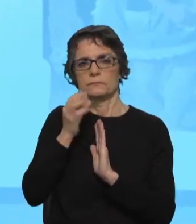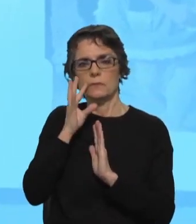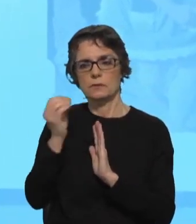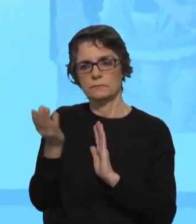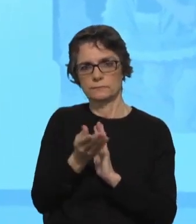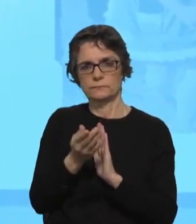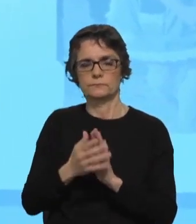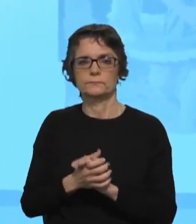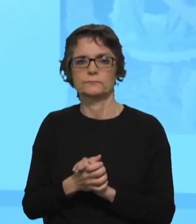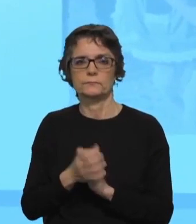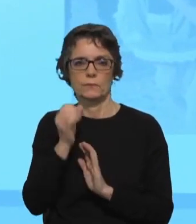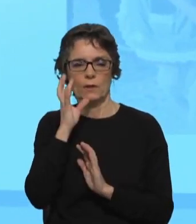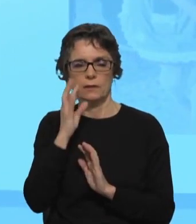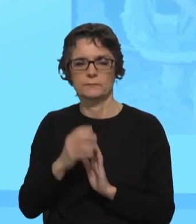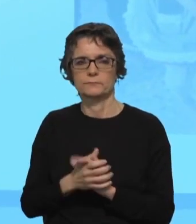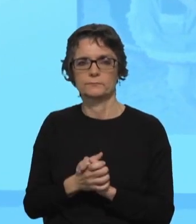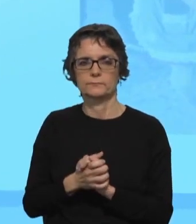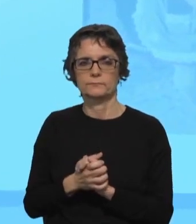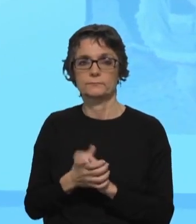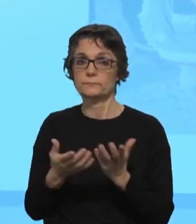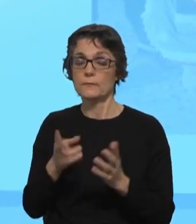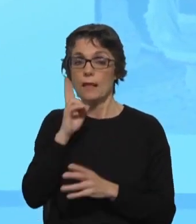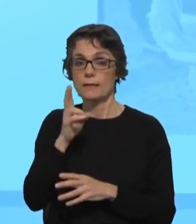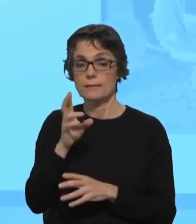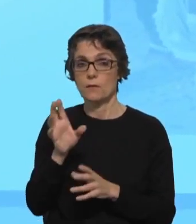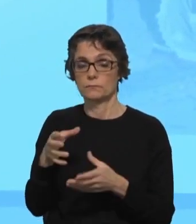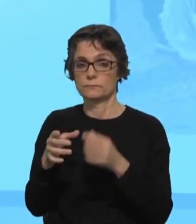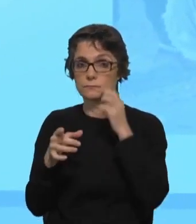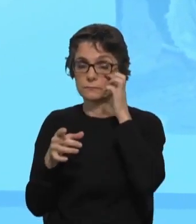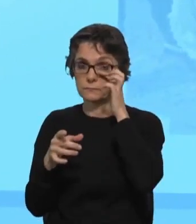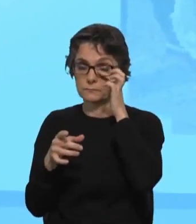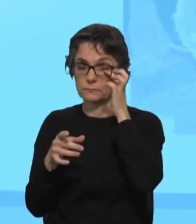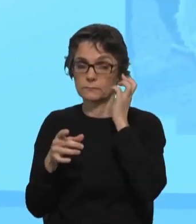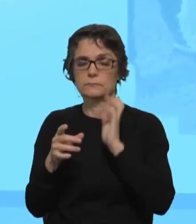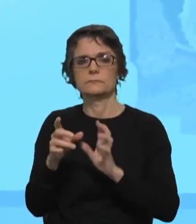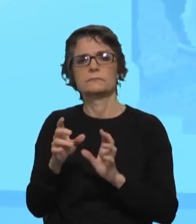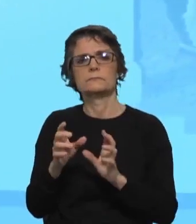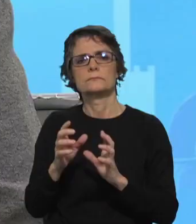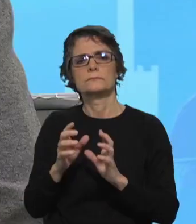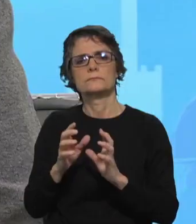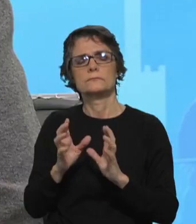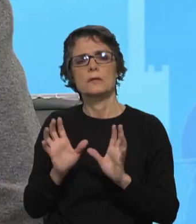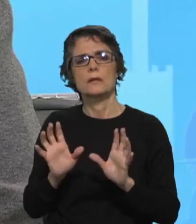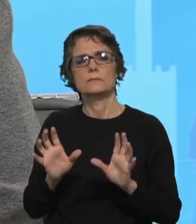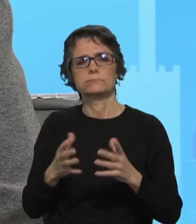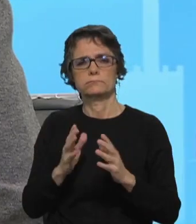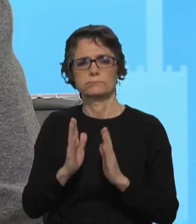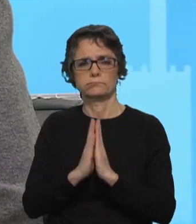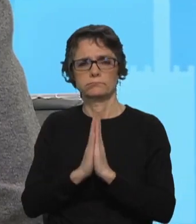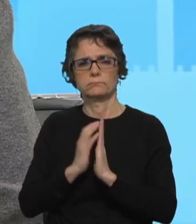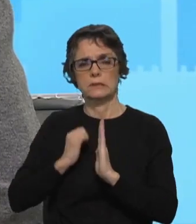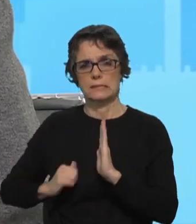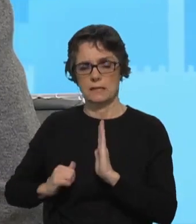Pude perceber que a direcção da Obra Nacional dos Ciganos, da Pastoral dos Ciganos e também